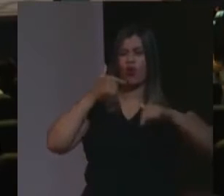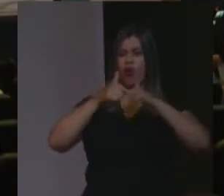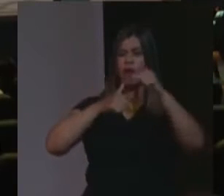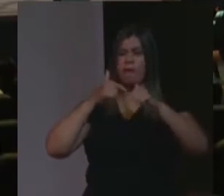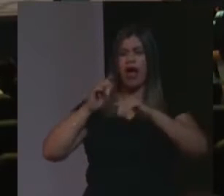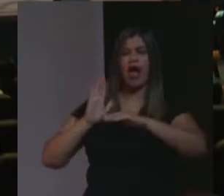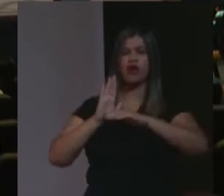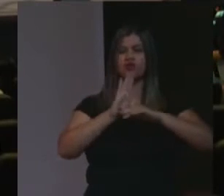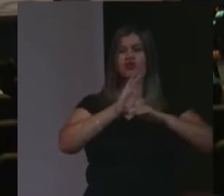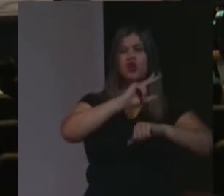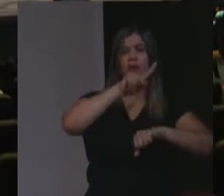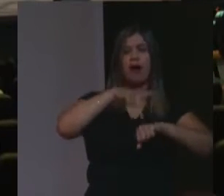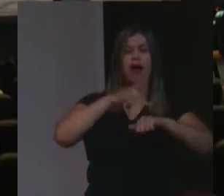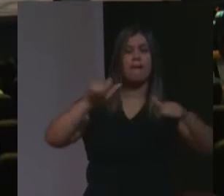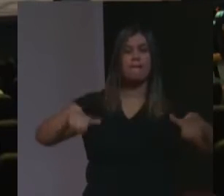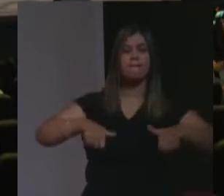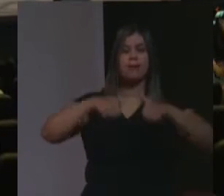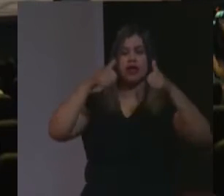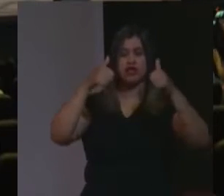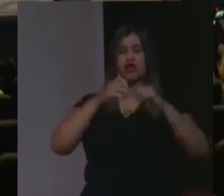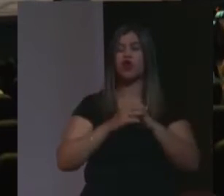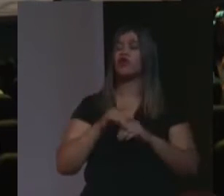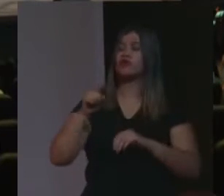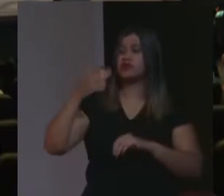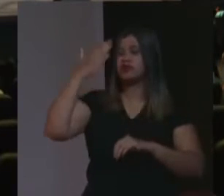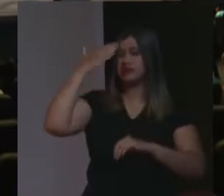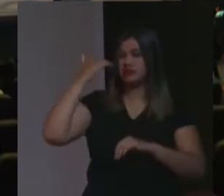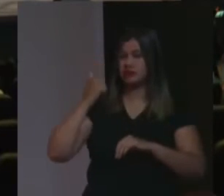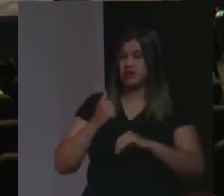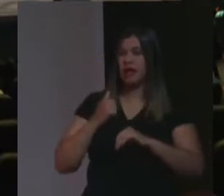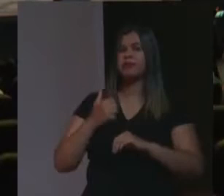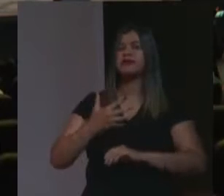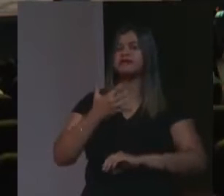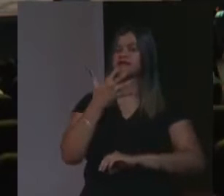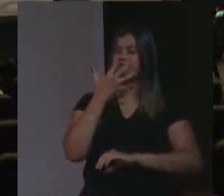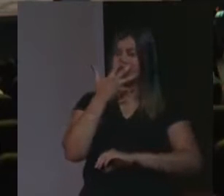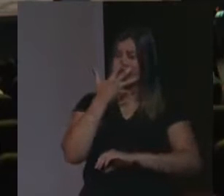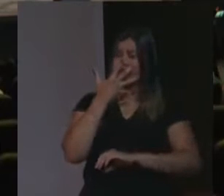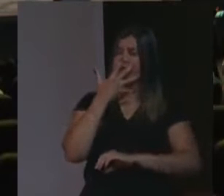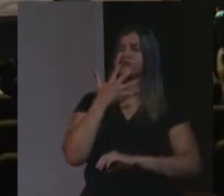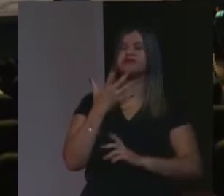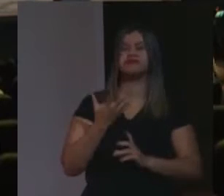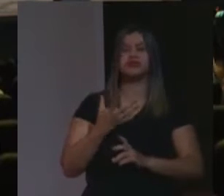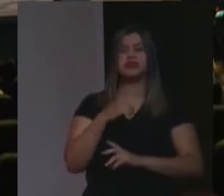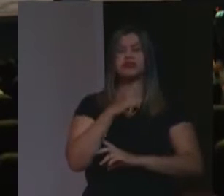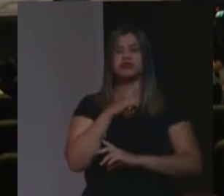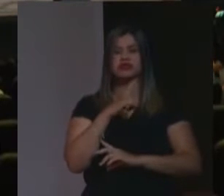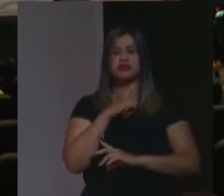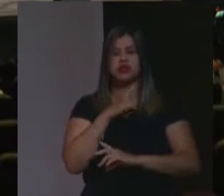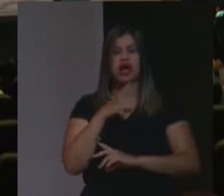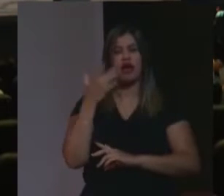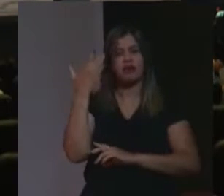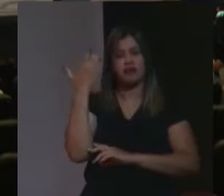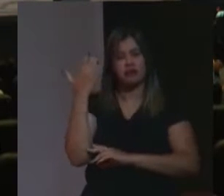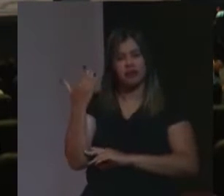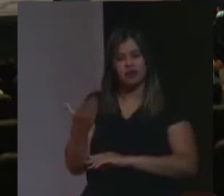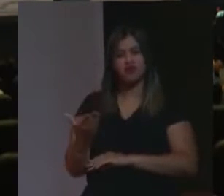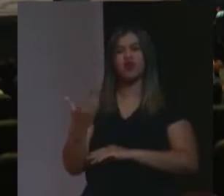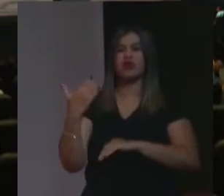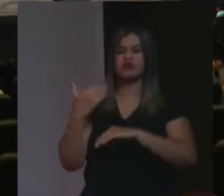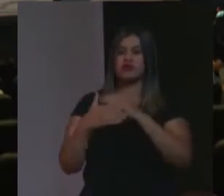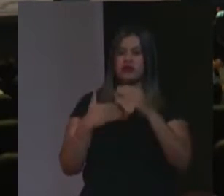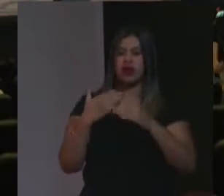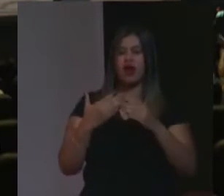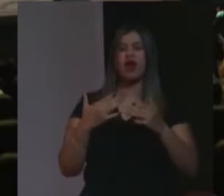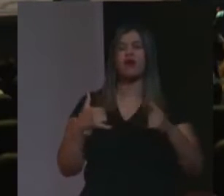país melhor. Vossa Excelência sabe disso, da admiração que eu tenho pela sua trajetória, pelo seu